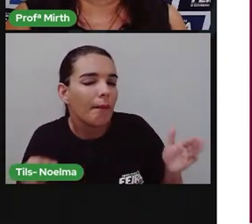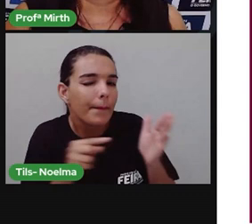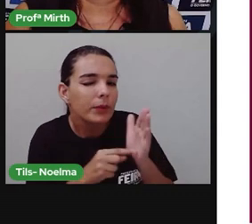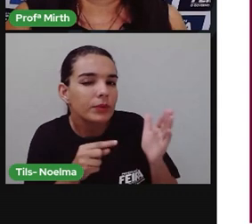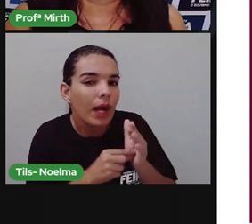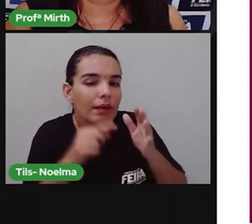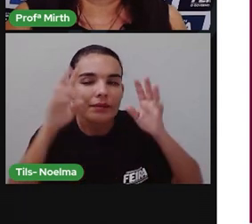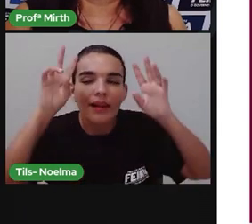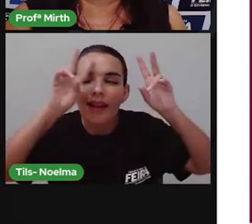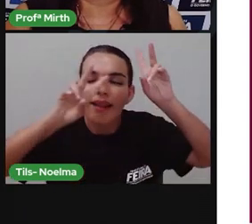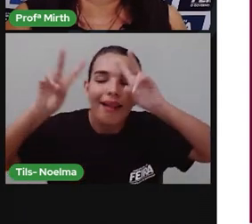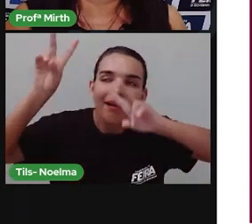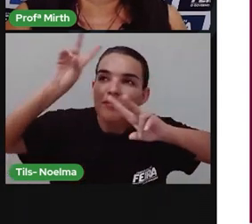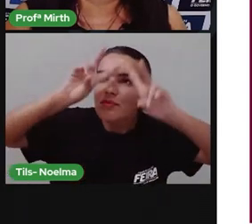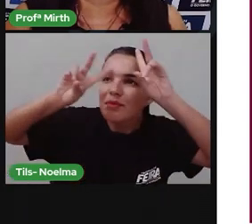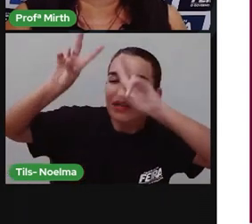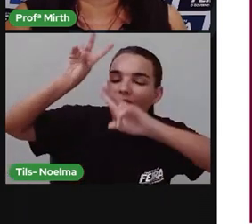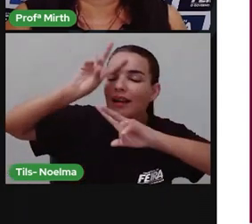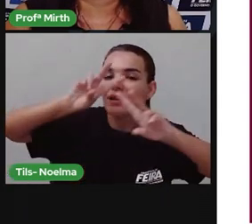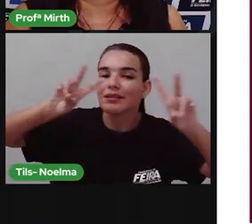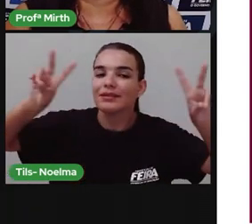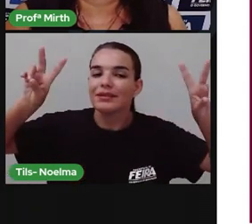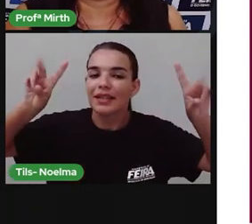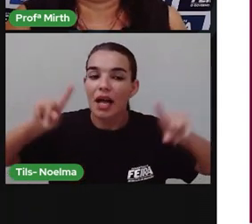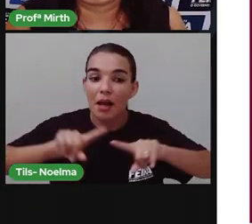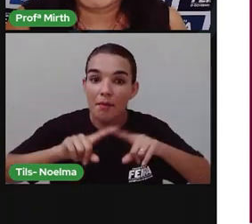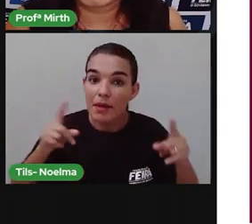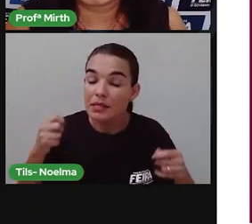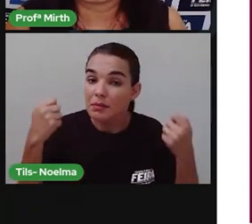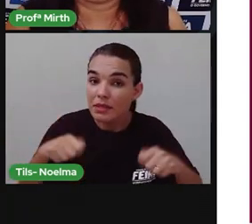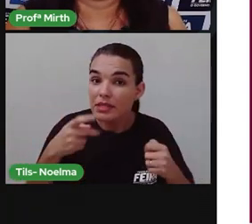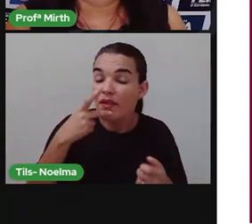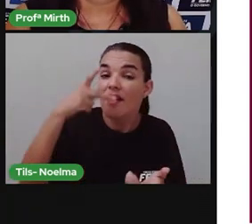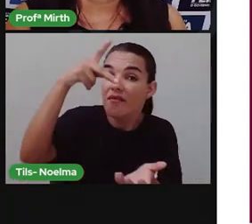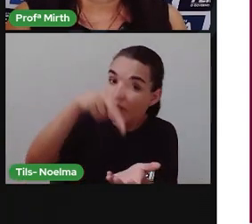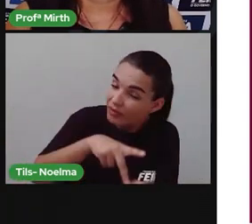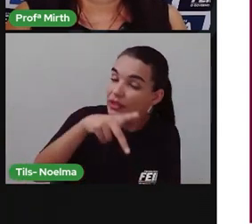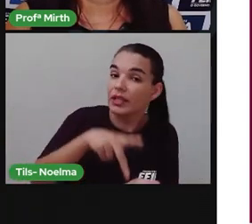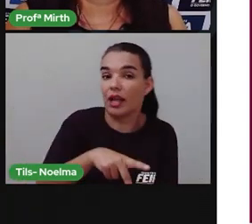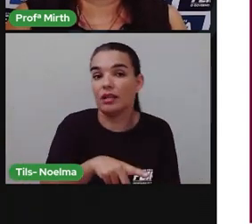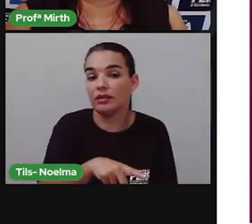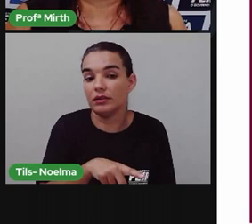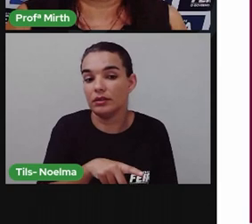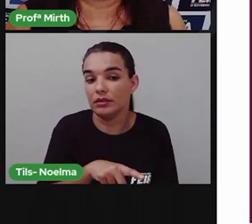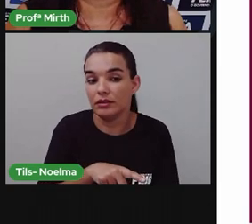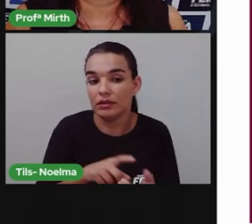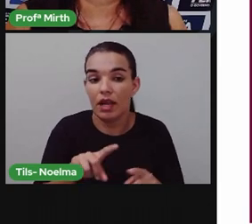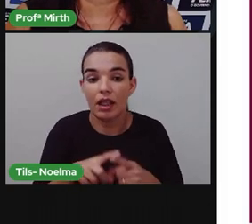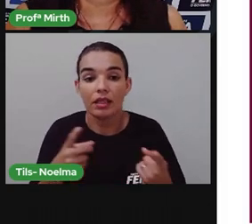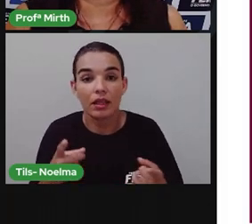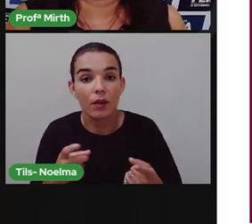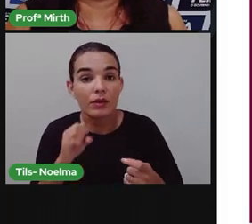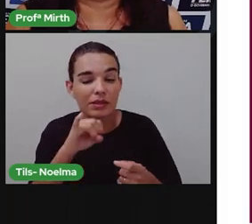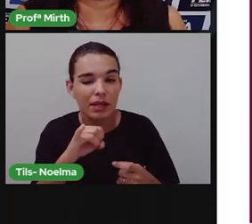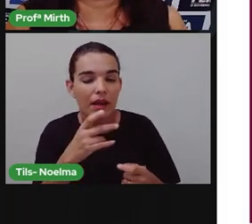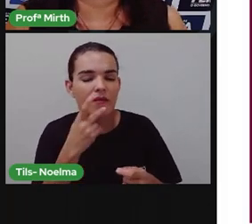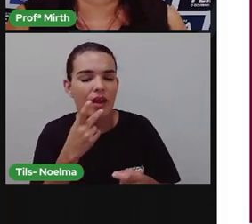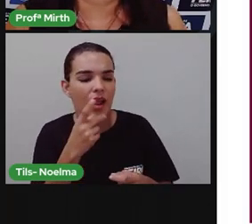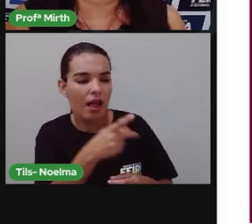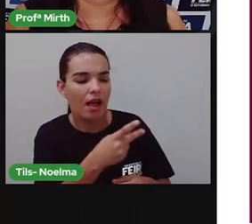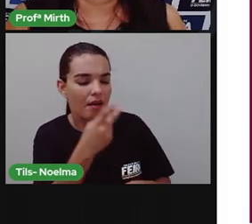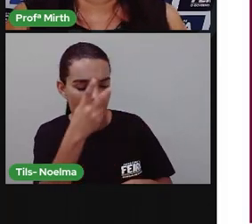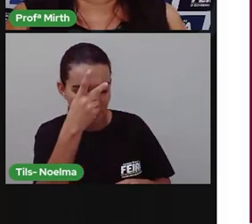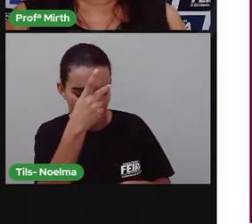porém com o compromisso de dizer a verdade, né? Então, quando a gente está relatando sobre a vida da